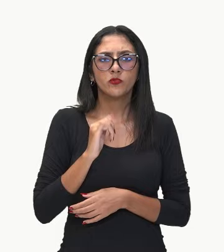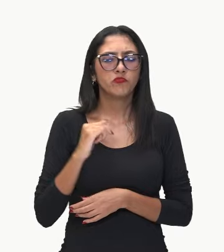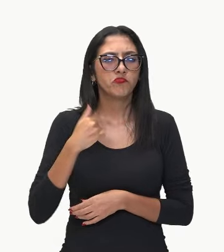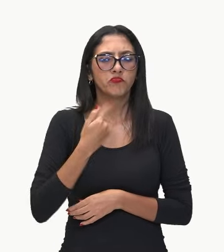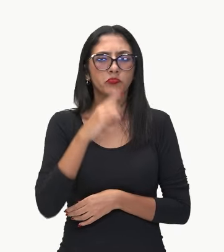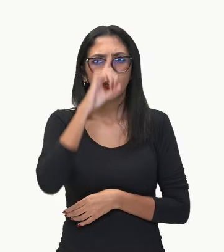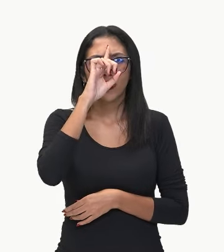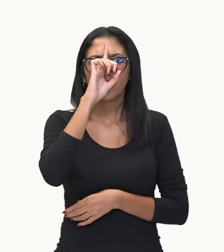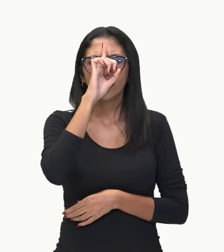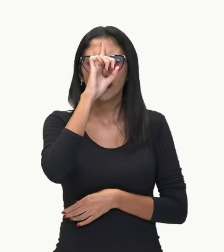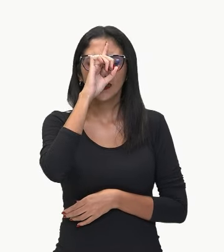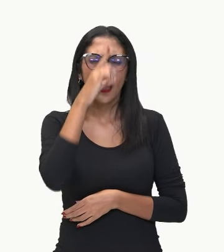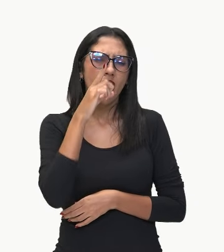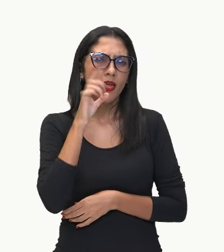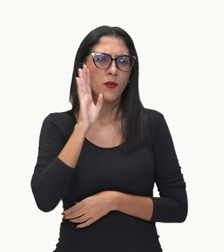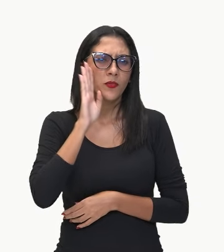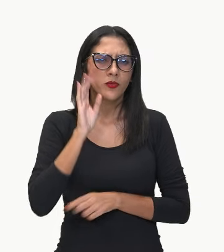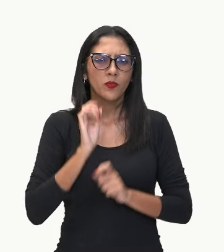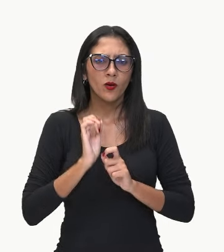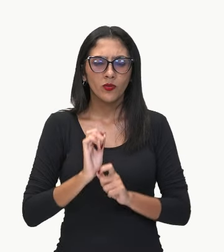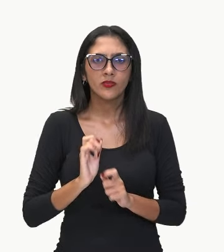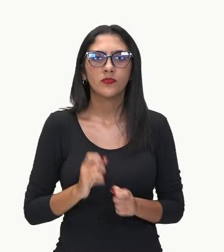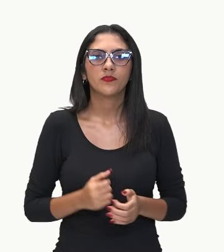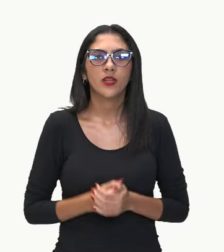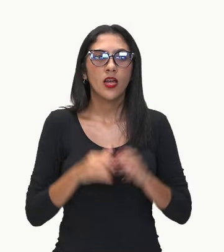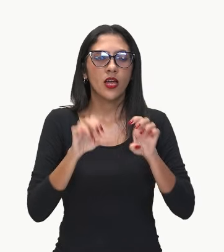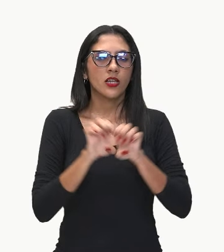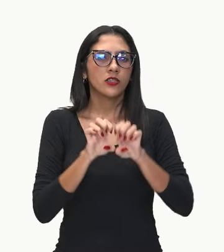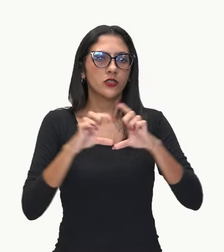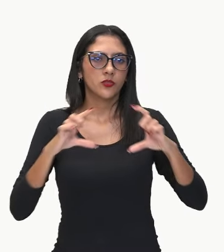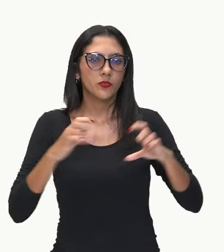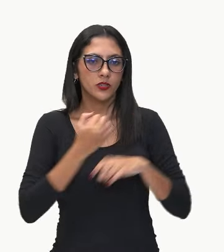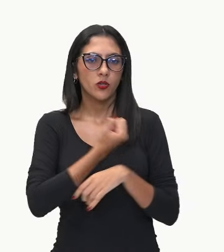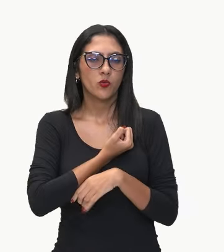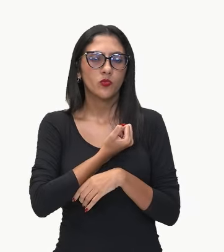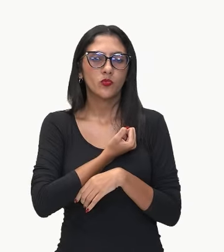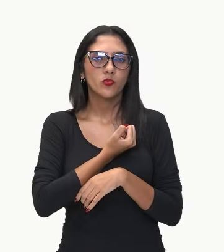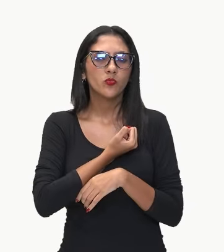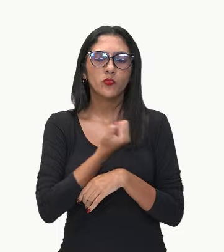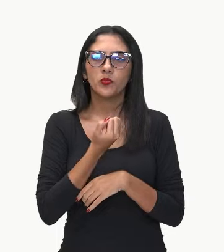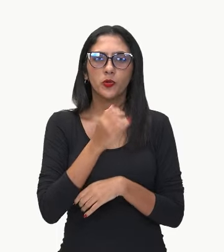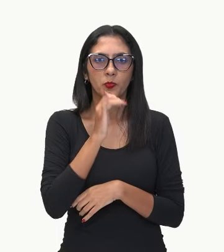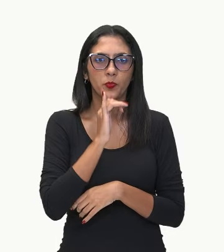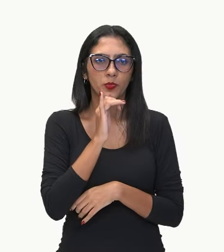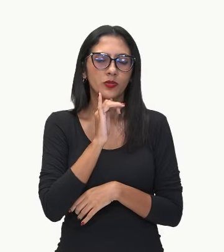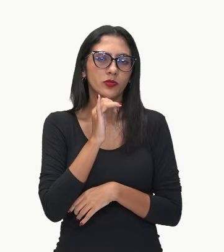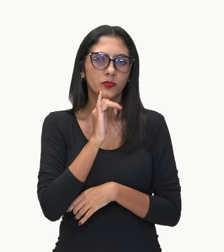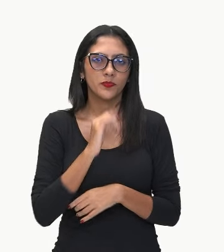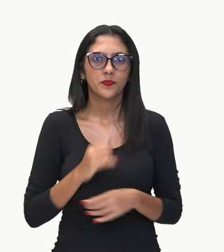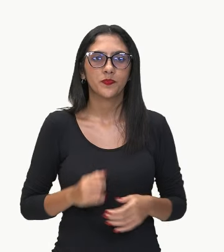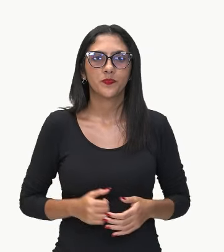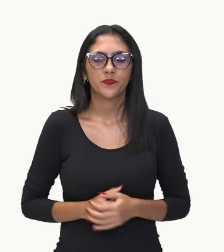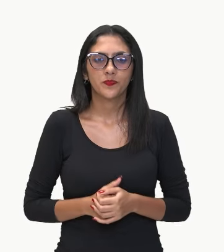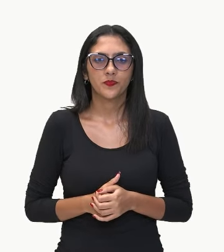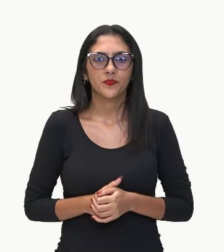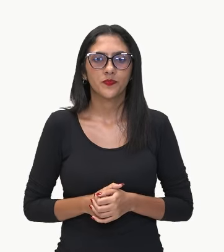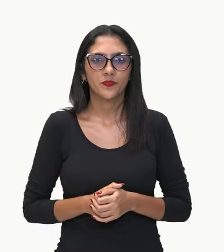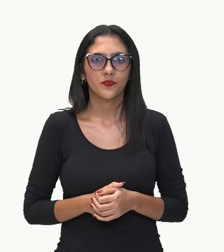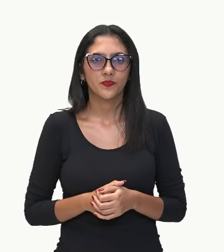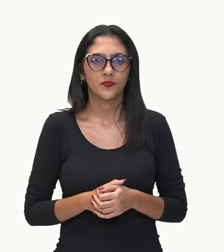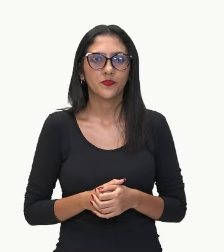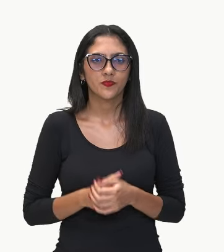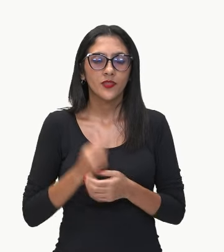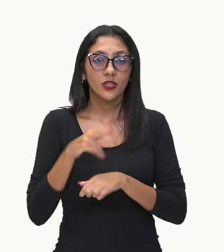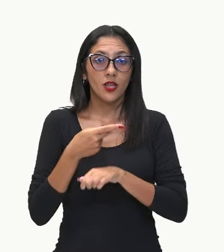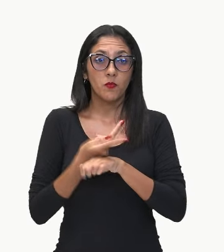nós usamos a questão expressão numérica sem percebermos, até hoje, né? Porque a partir de então